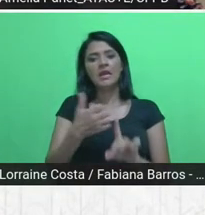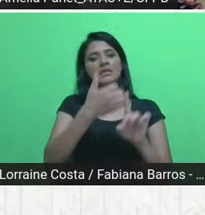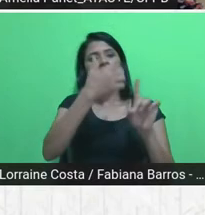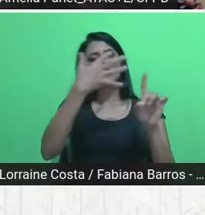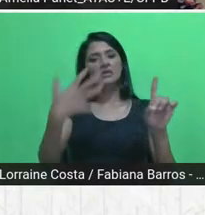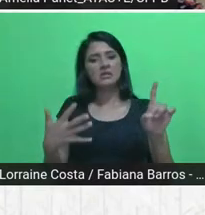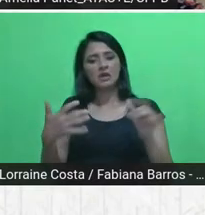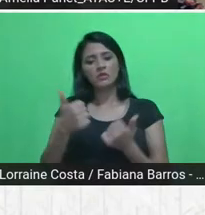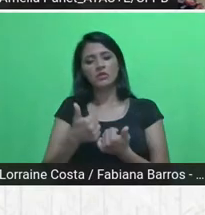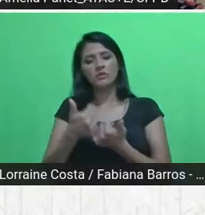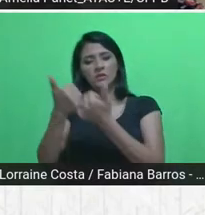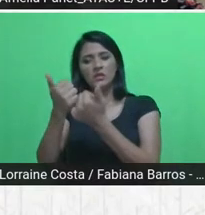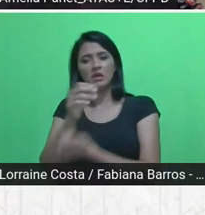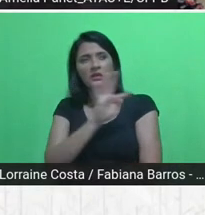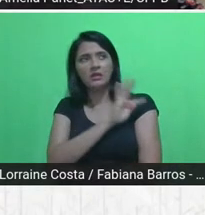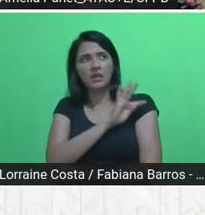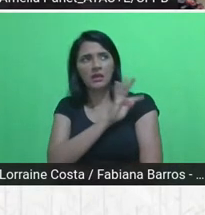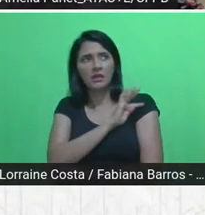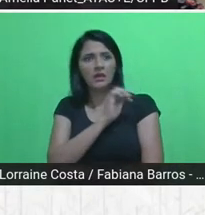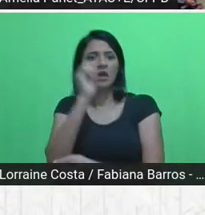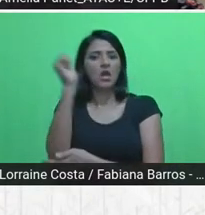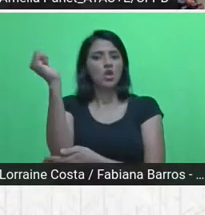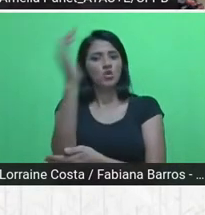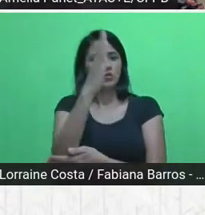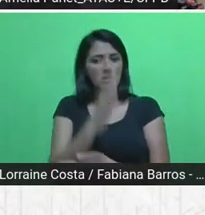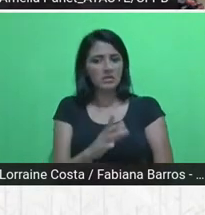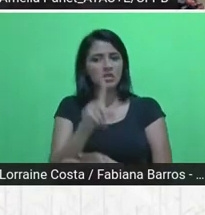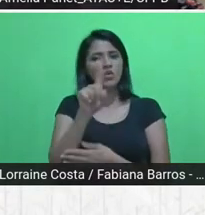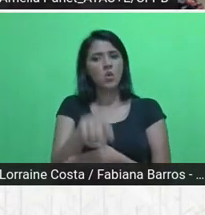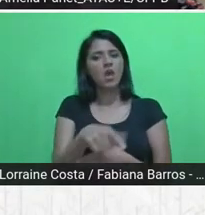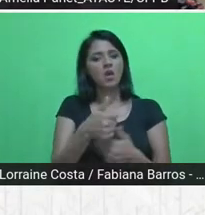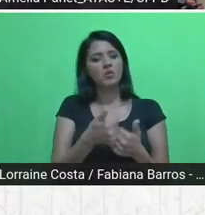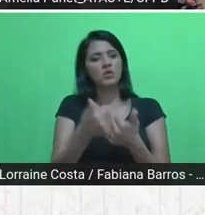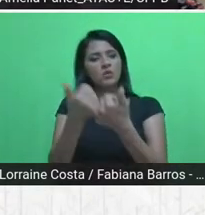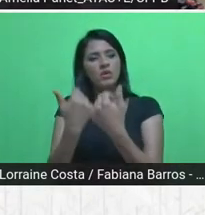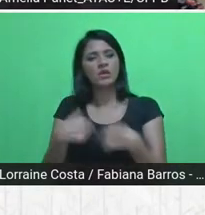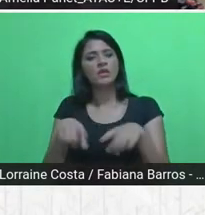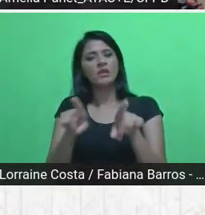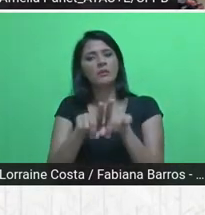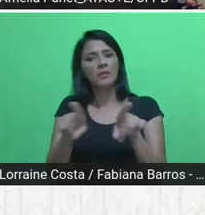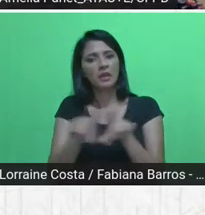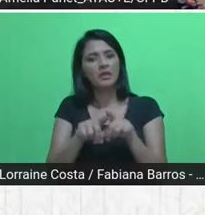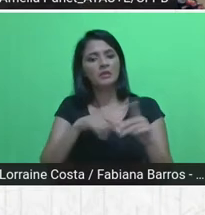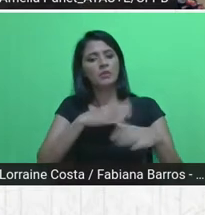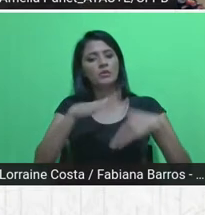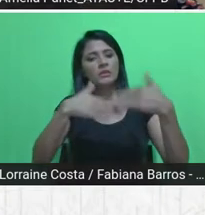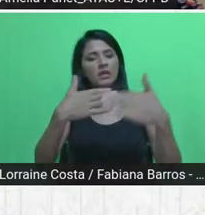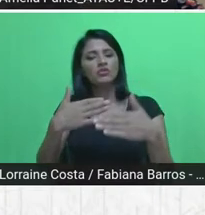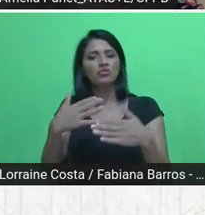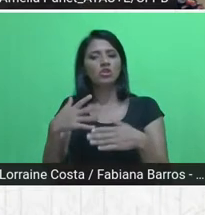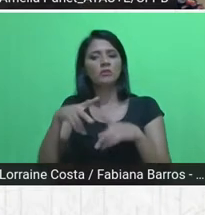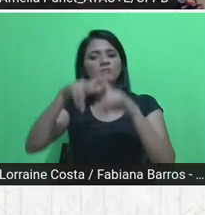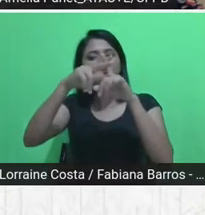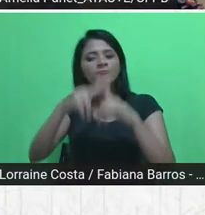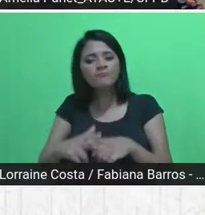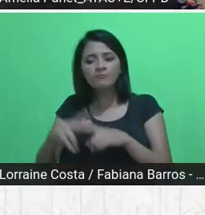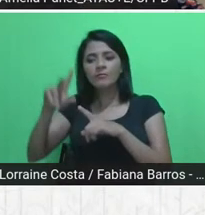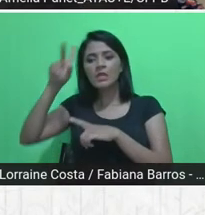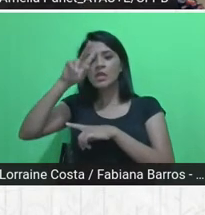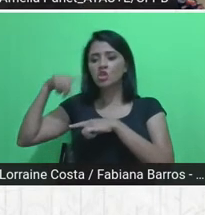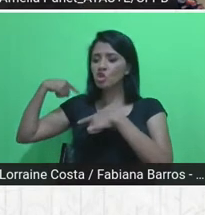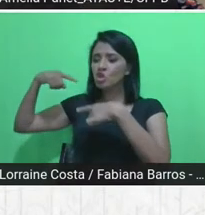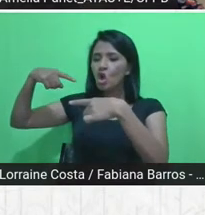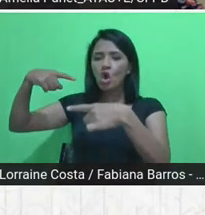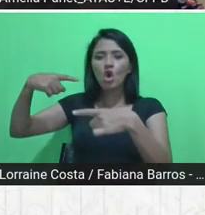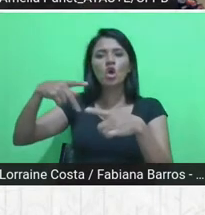técnica no Brasil é contribuir também com o processo de reparação histórica. Eu acho essa